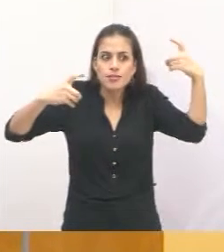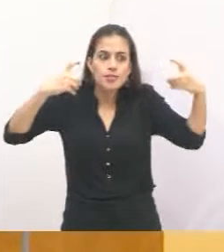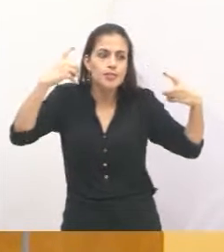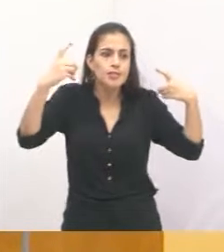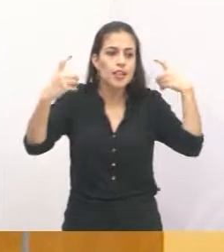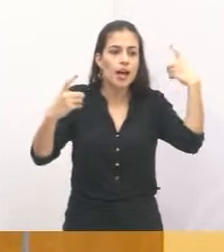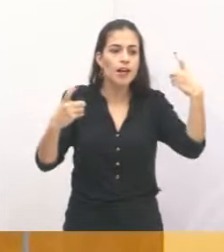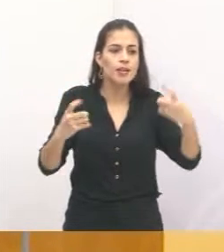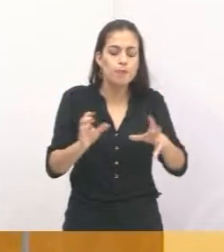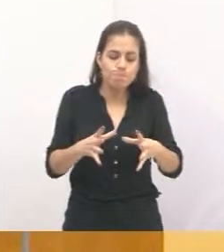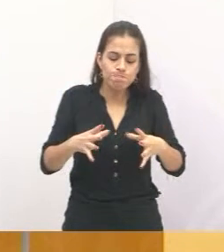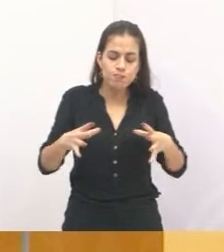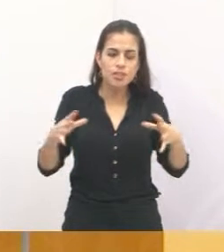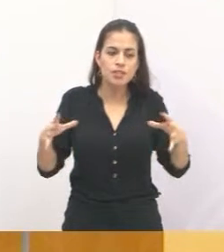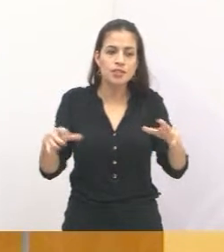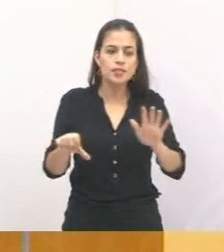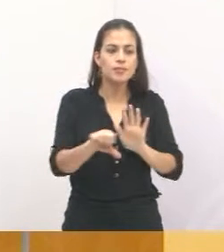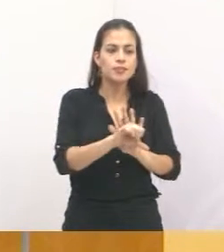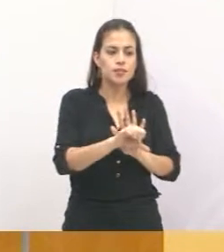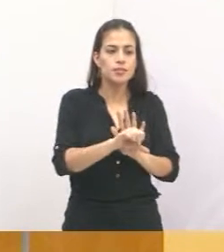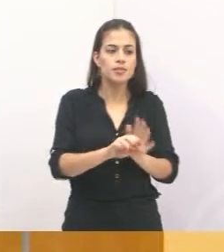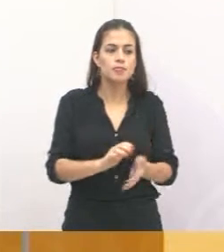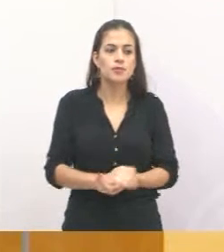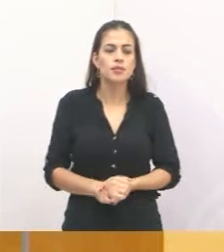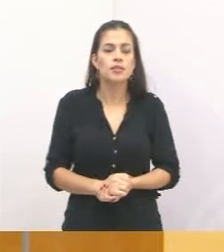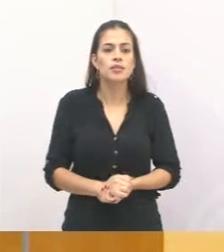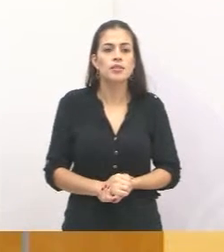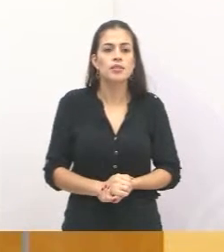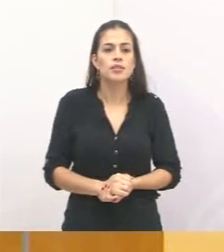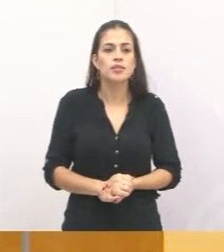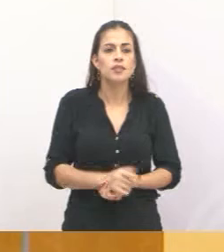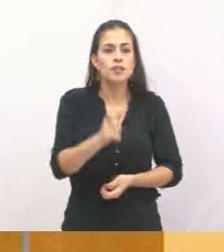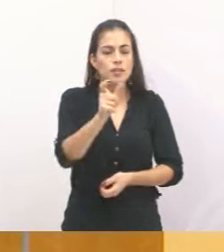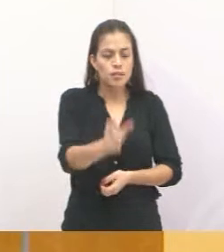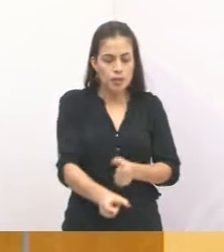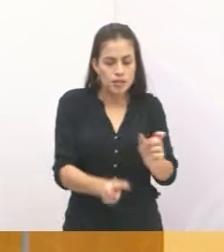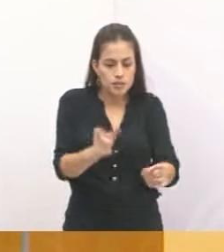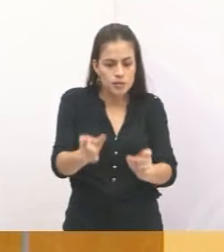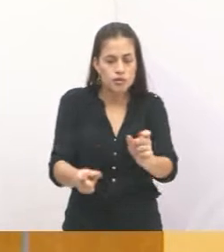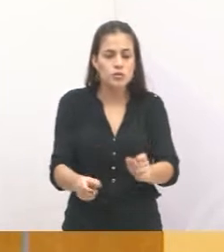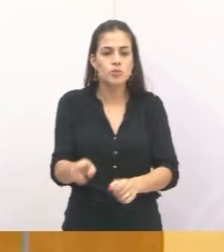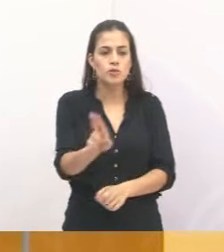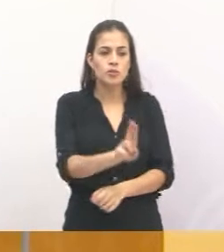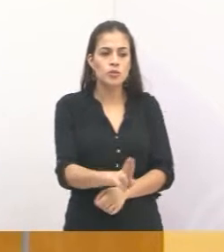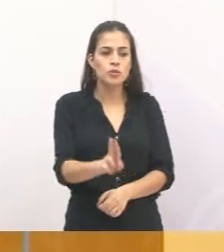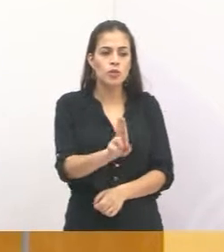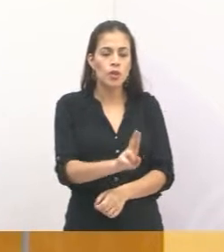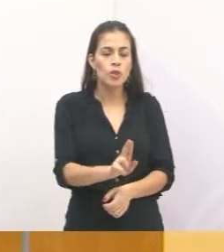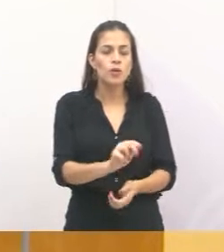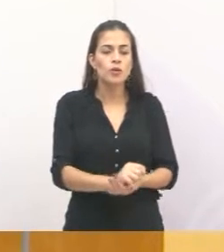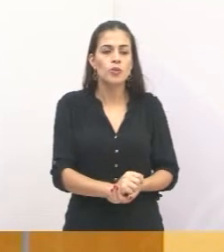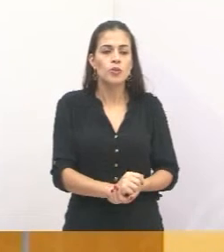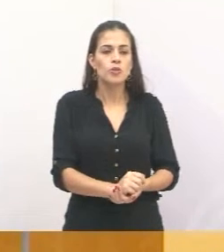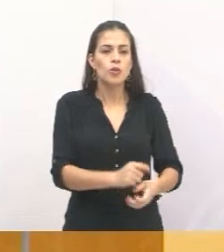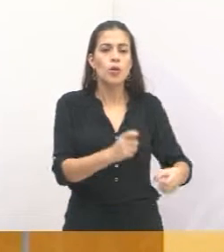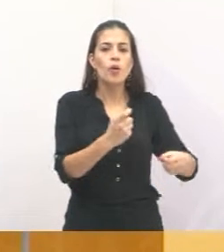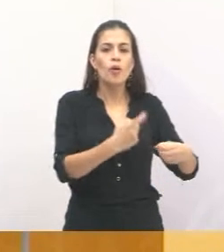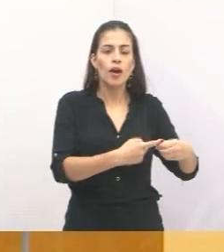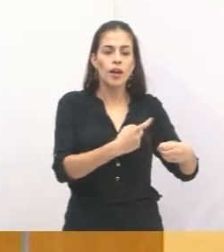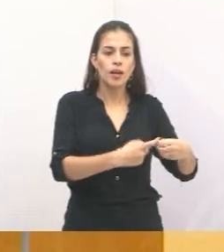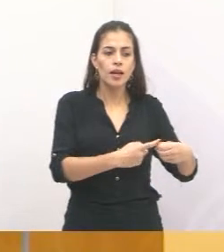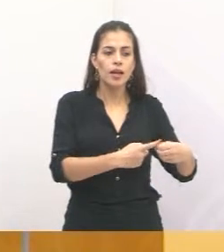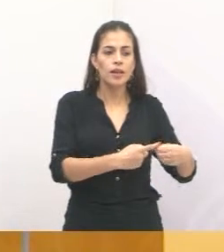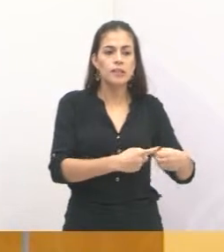com o aumento das pessoas que usam o crack, a cocaína e outros